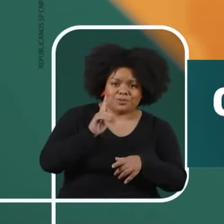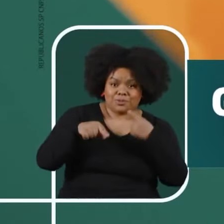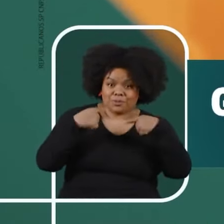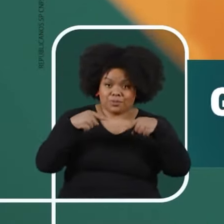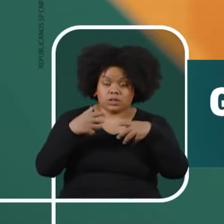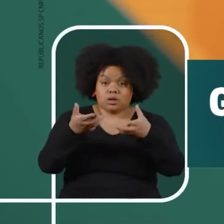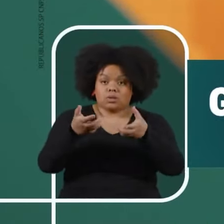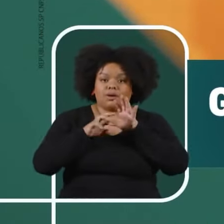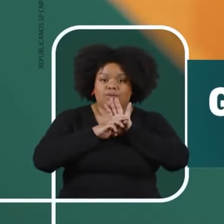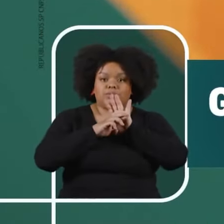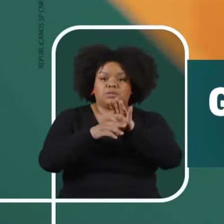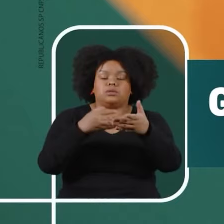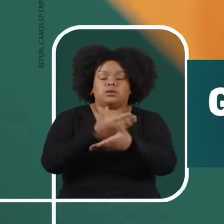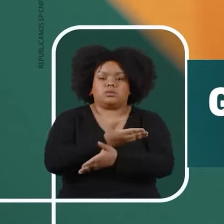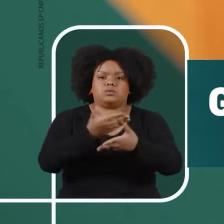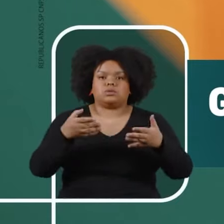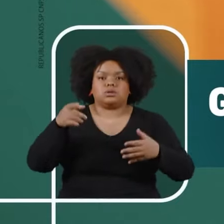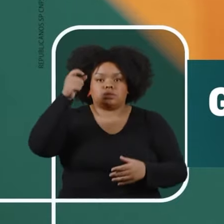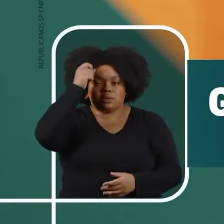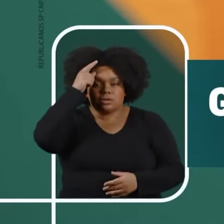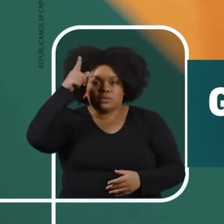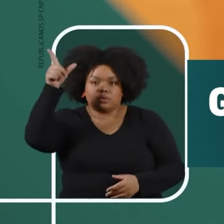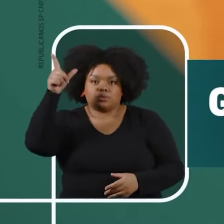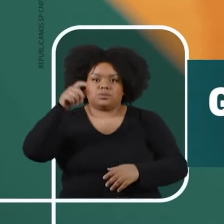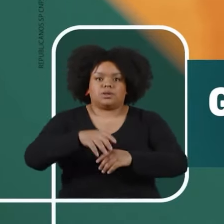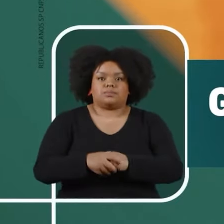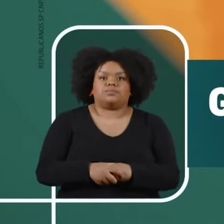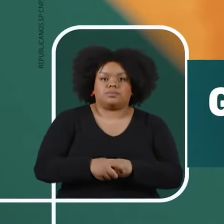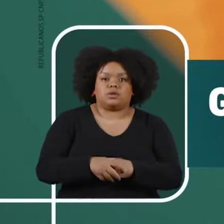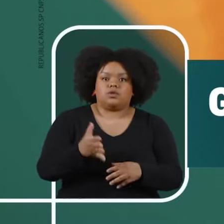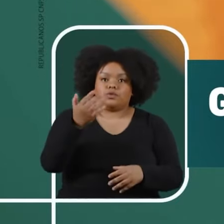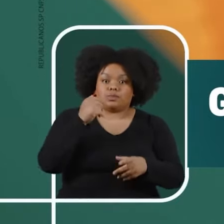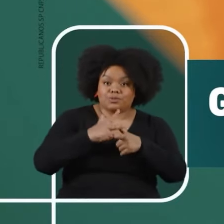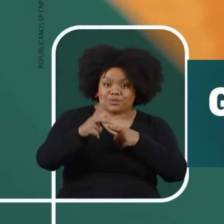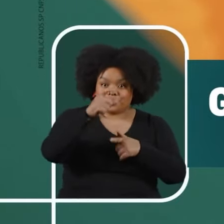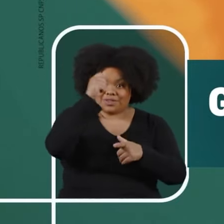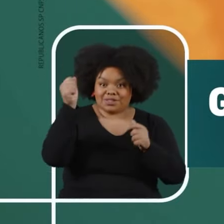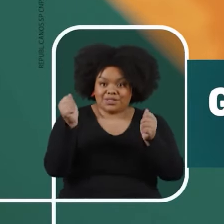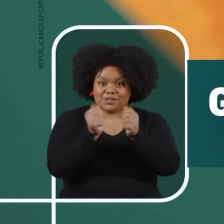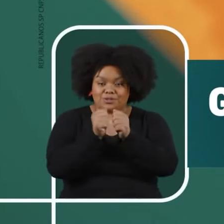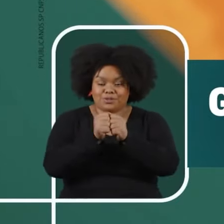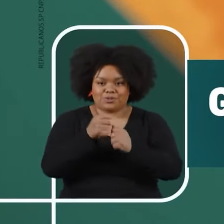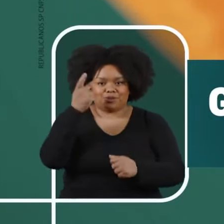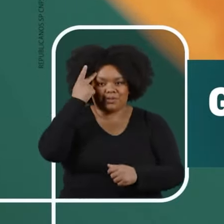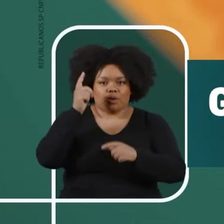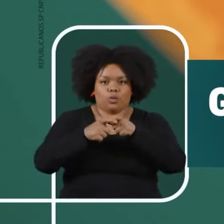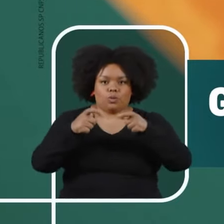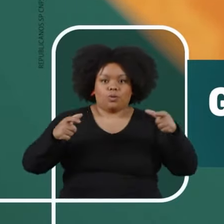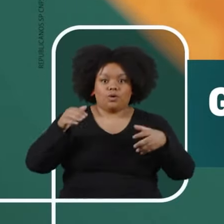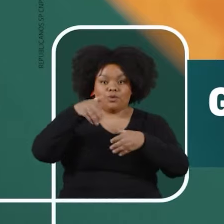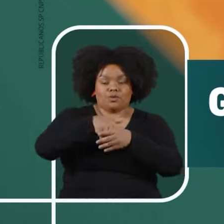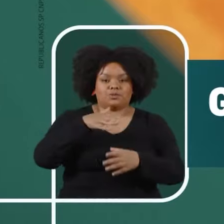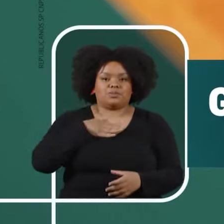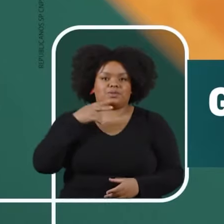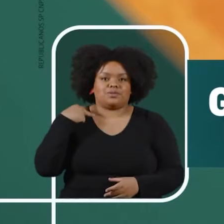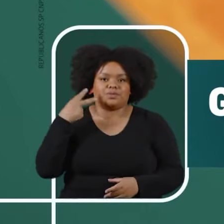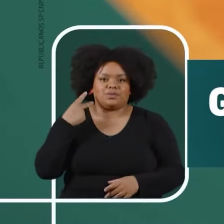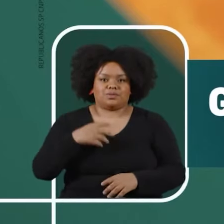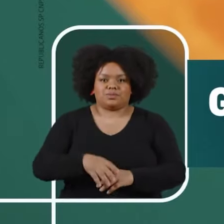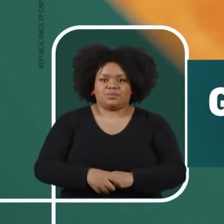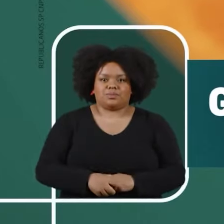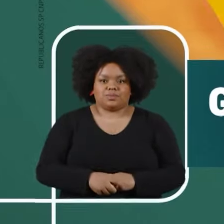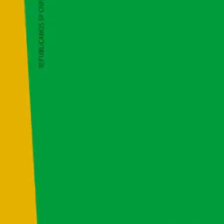Twister, e quero ser o representante da cultura e da arte na Câmara. Vamos juntos vencer para ver São Paulo crescer. Vote 10